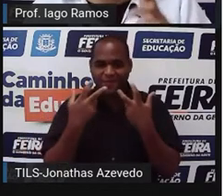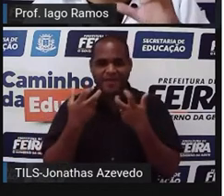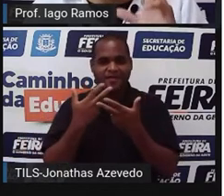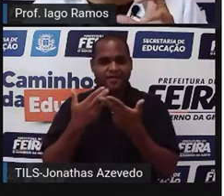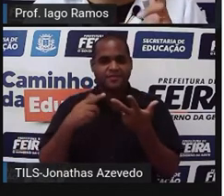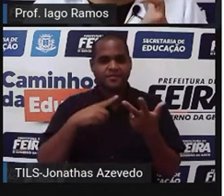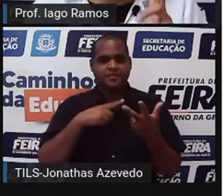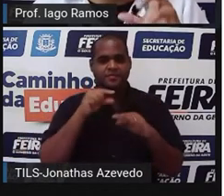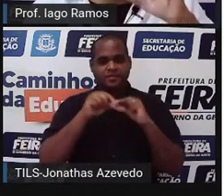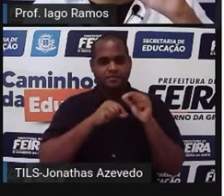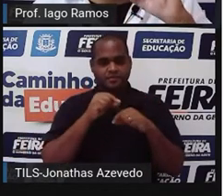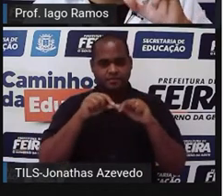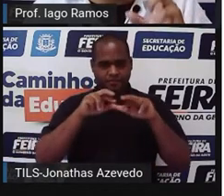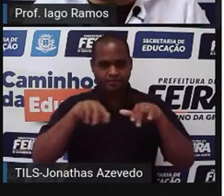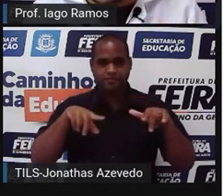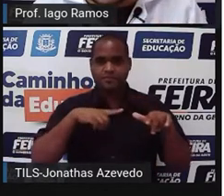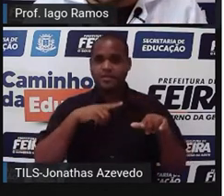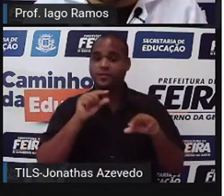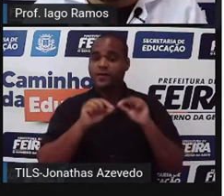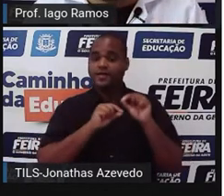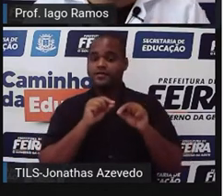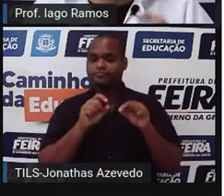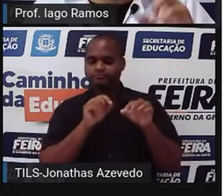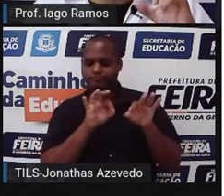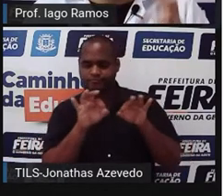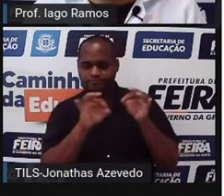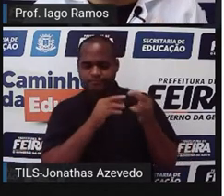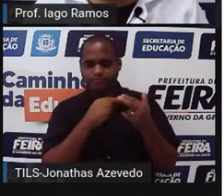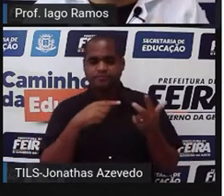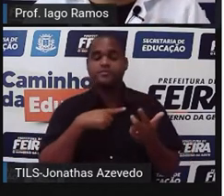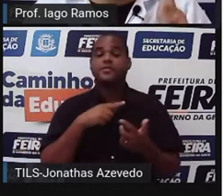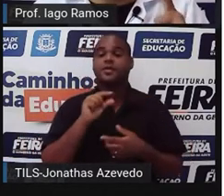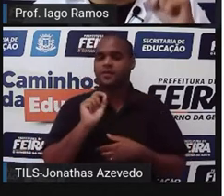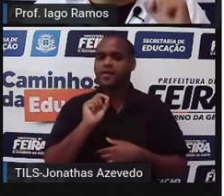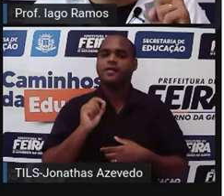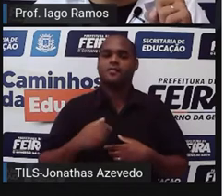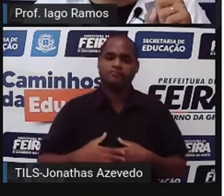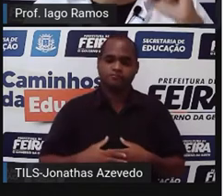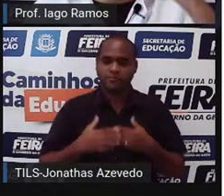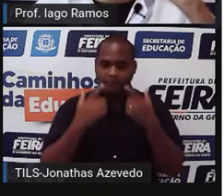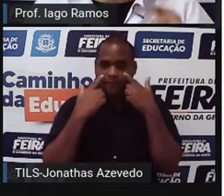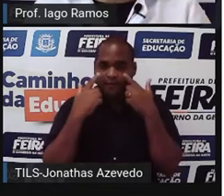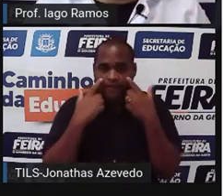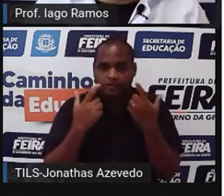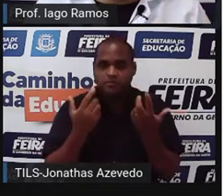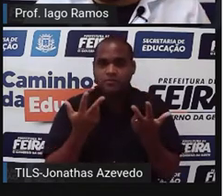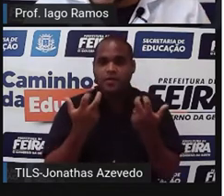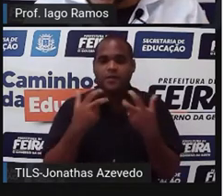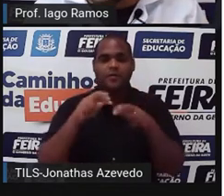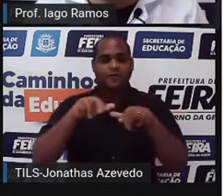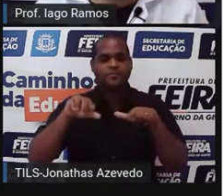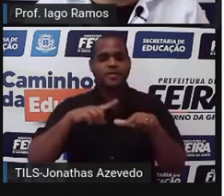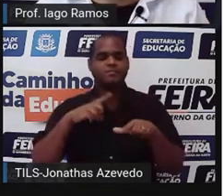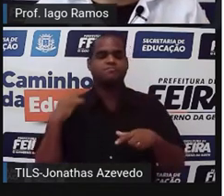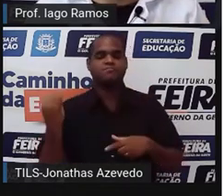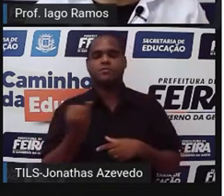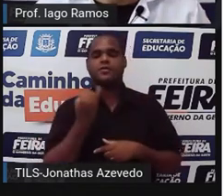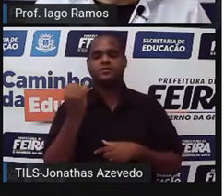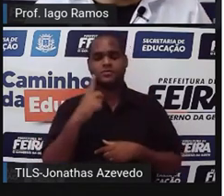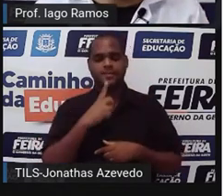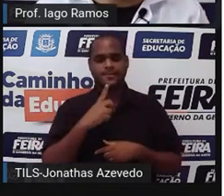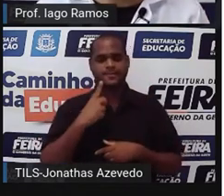Mas vamos colocar isso em prática. Vamos ver o quanto, de fato, a organização é importante para a gente